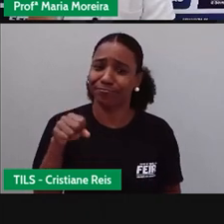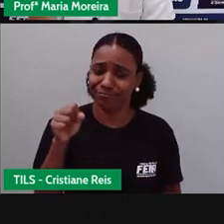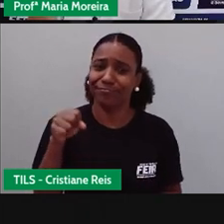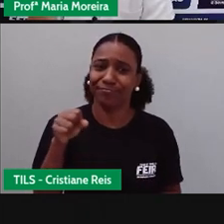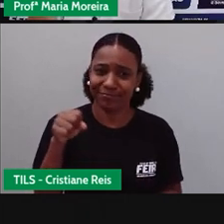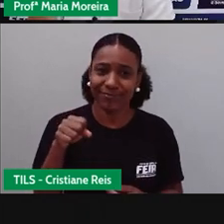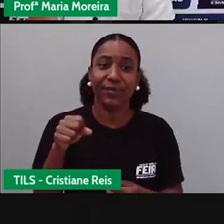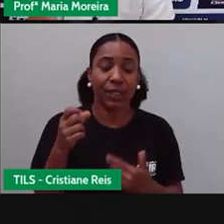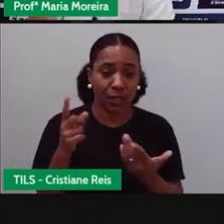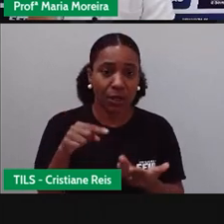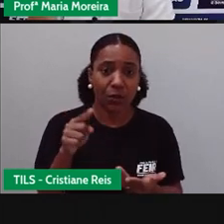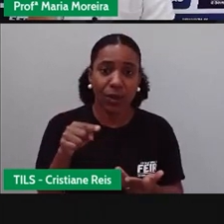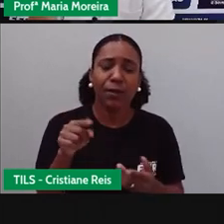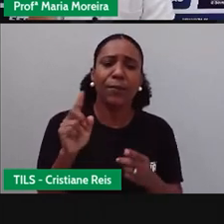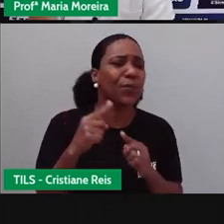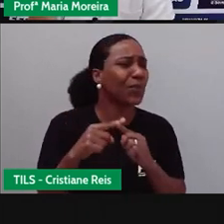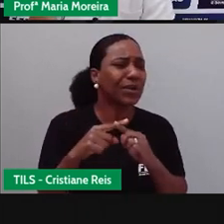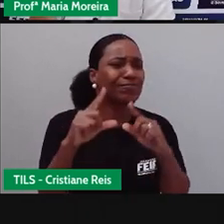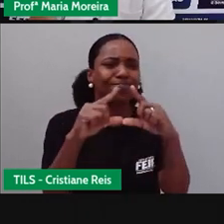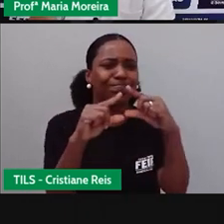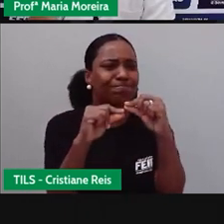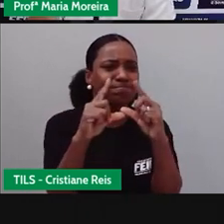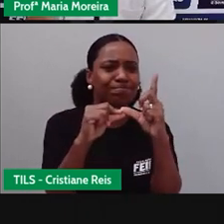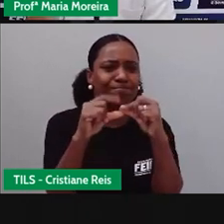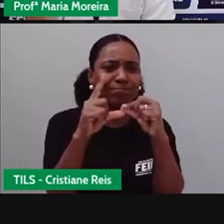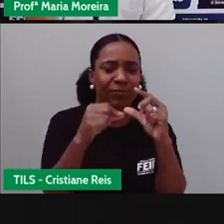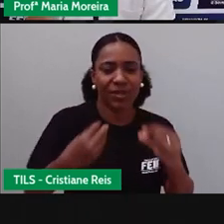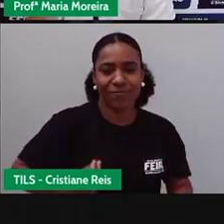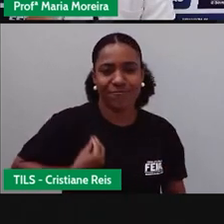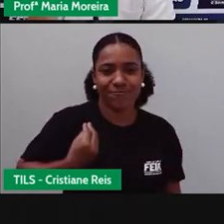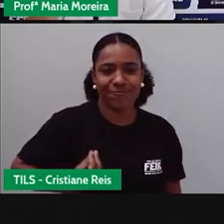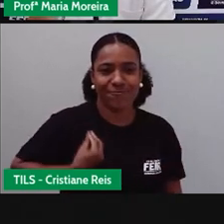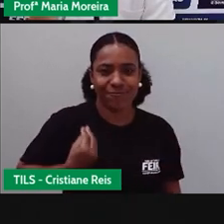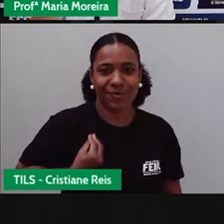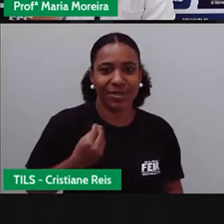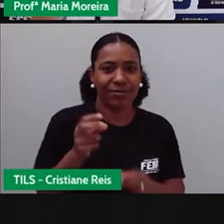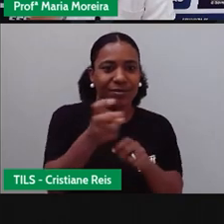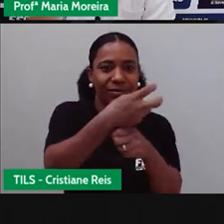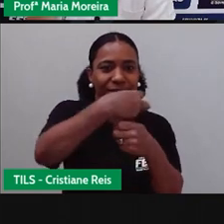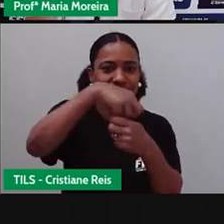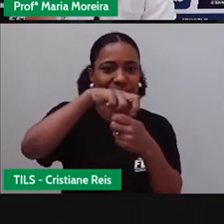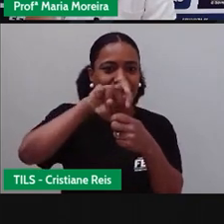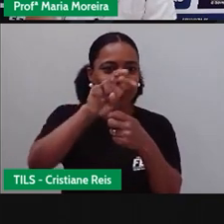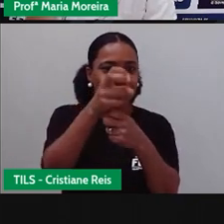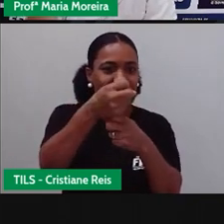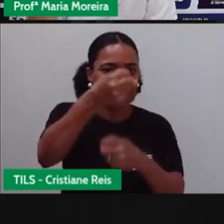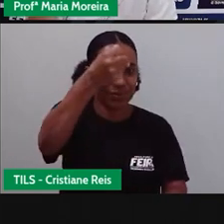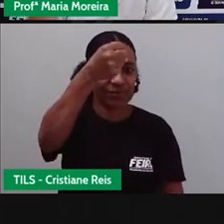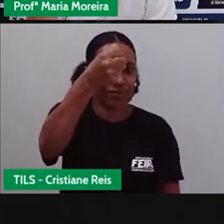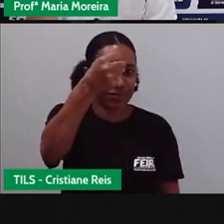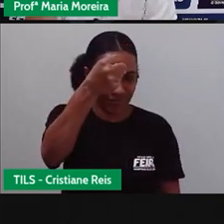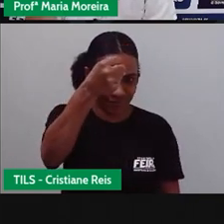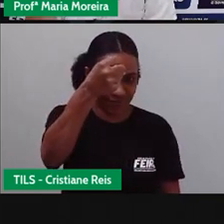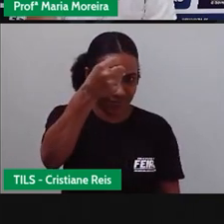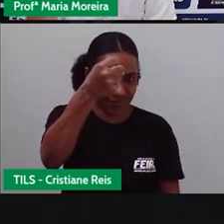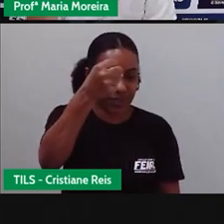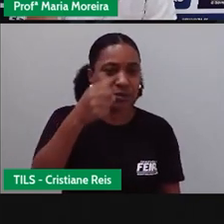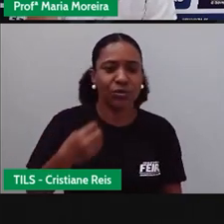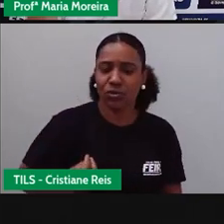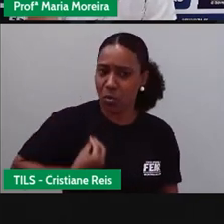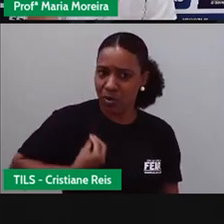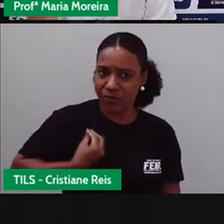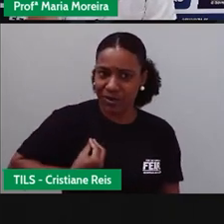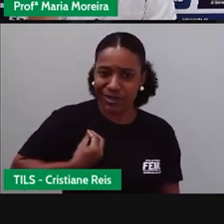Não é? Pois é. É bem sugestivo. Por quê? Porque representa o quê? A vida. E quando você está em perigo. Porque a sua vida está em